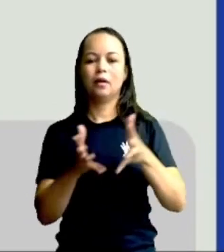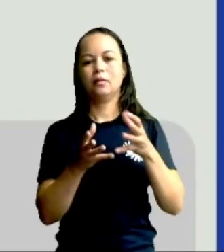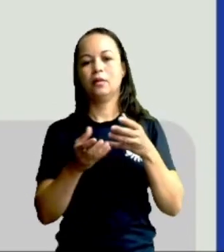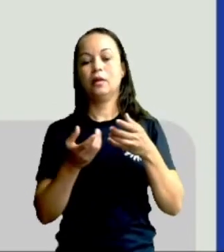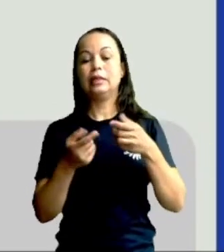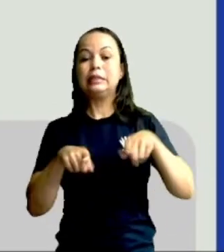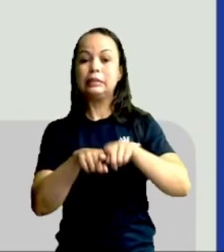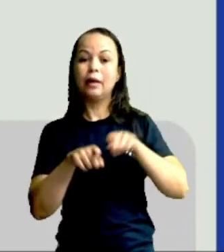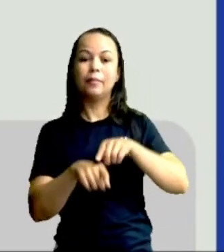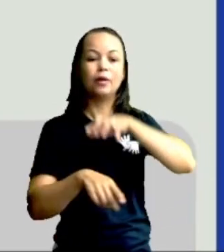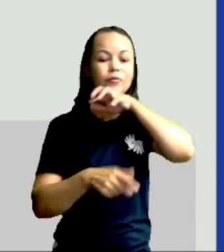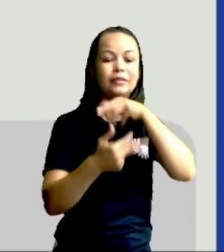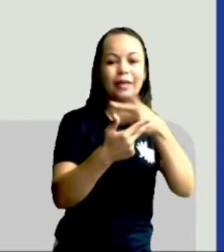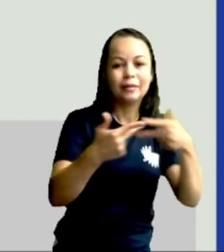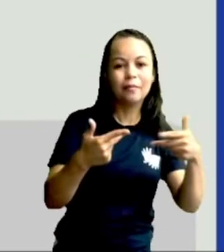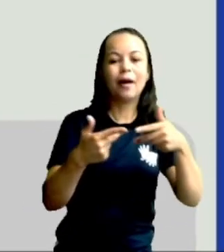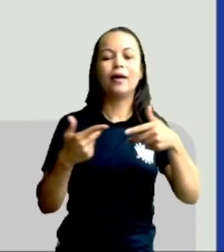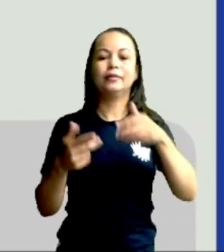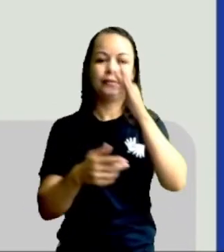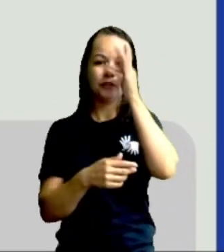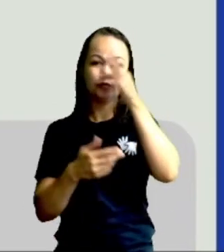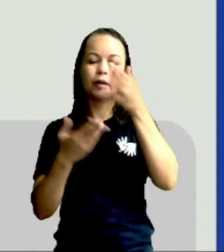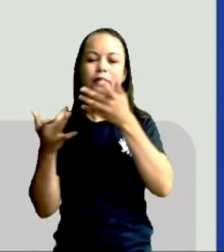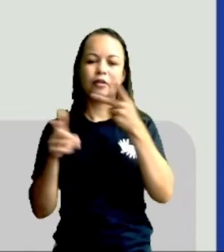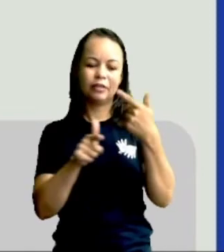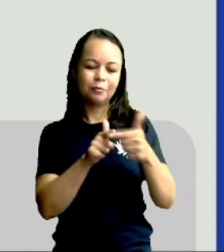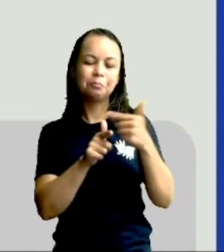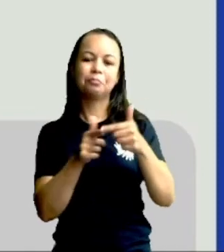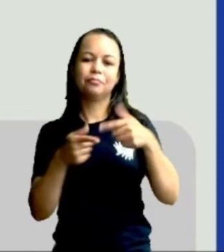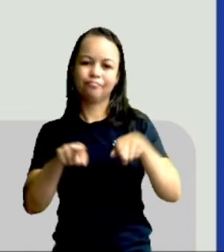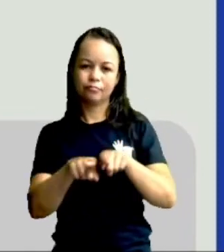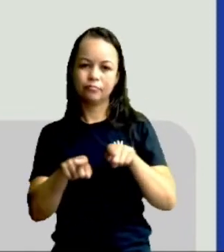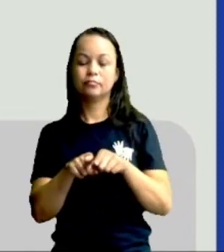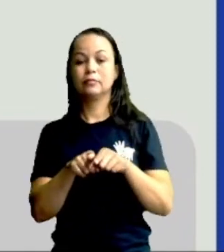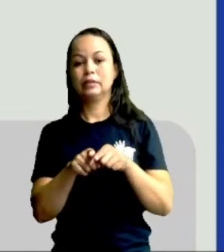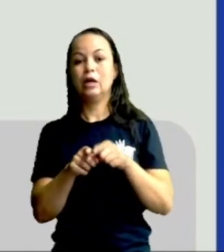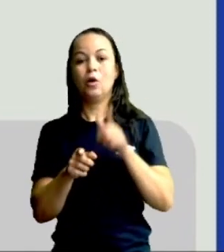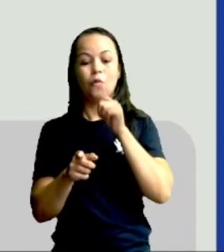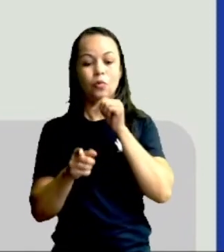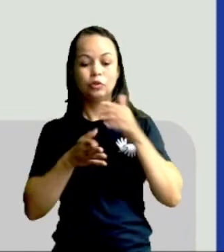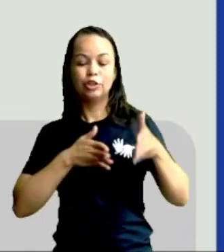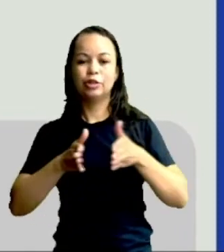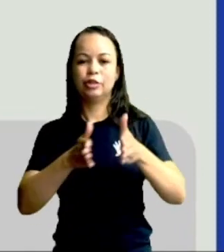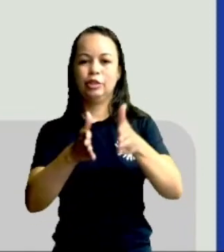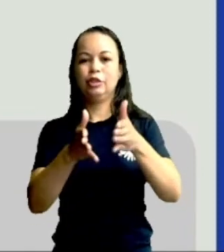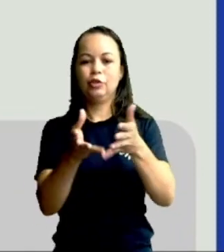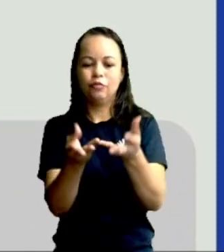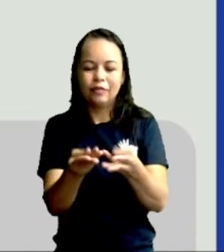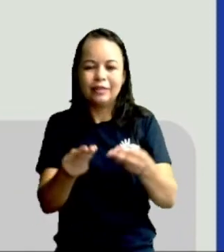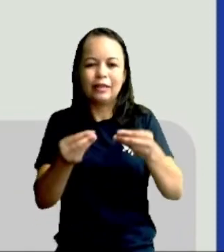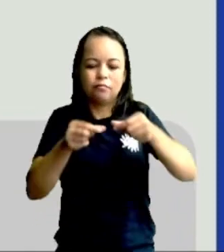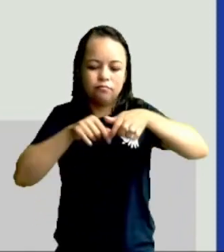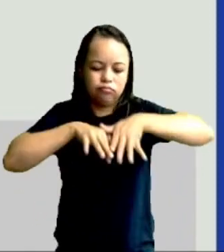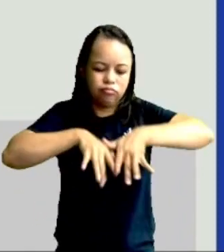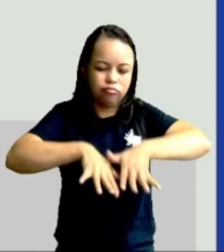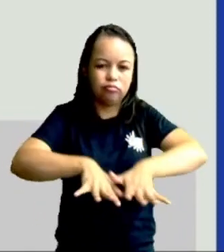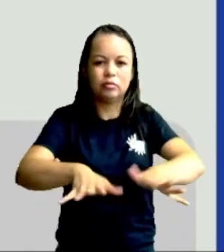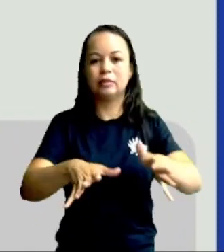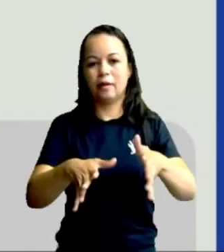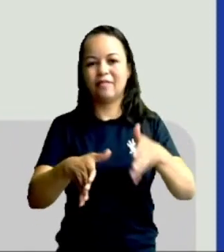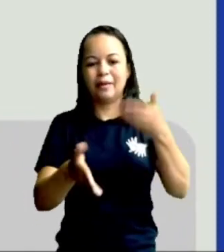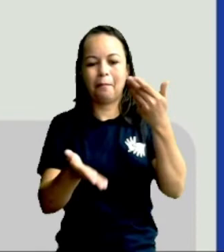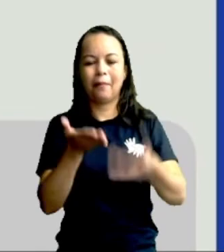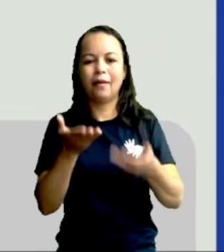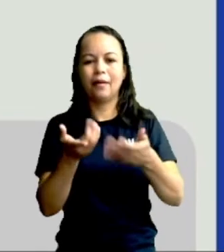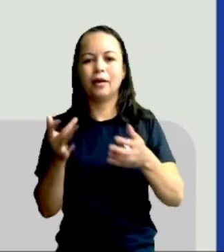fauna e a flora aquática desse local. Assoreamento dos rios, ou seja, você vai ter perda de corpo hídrico,